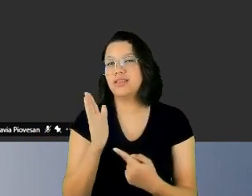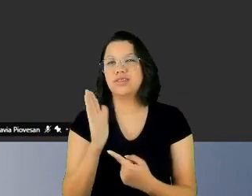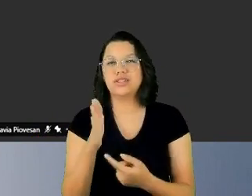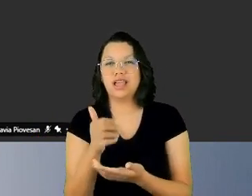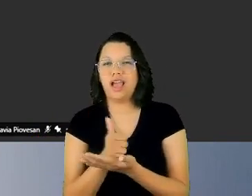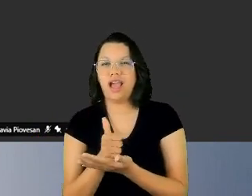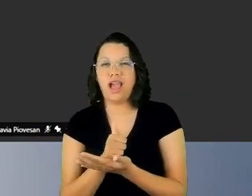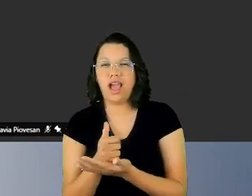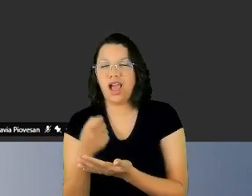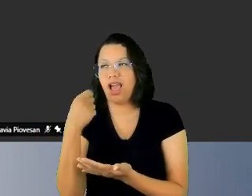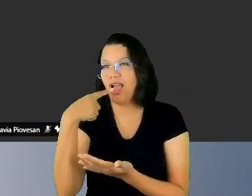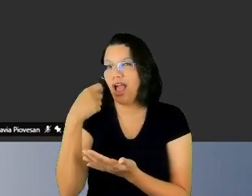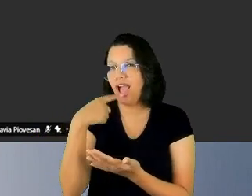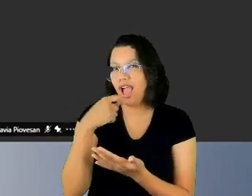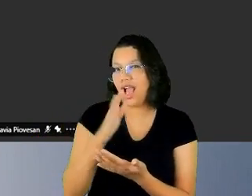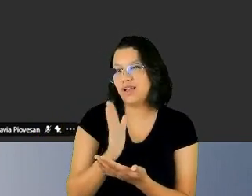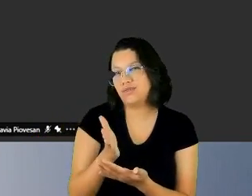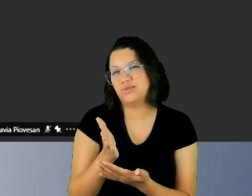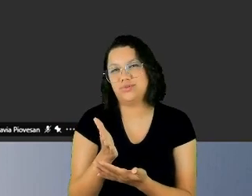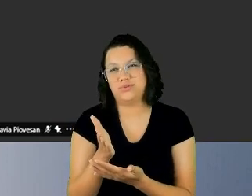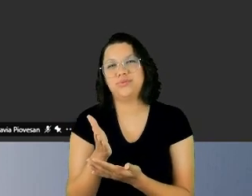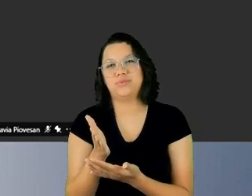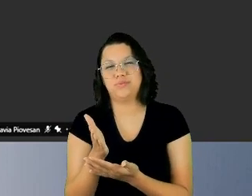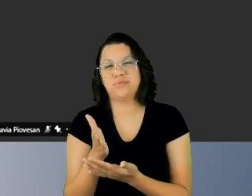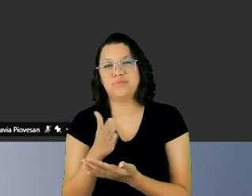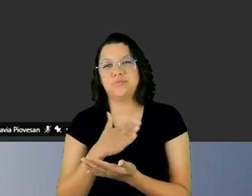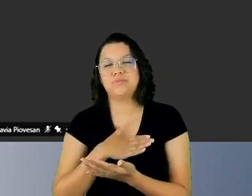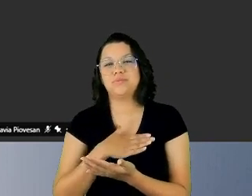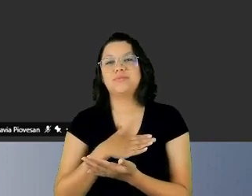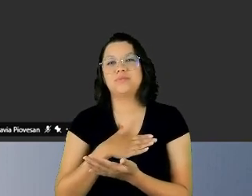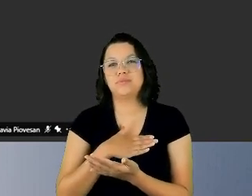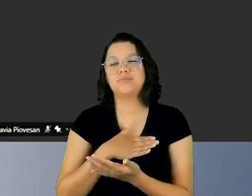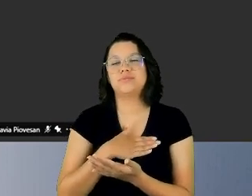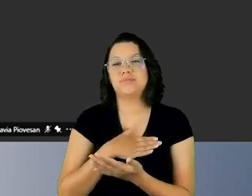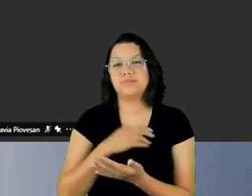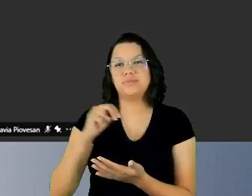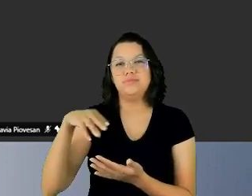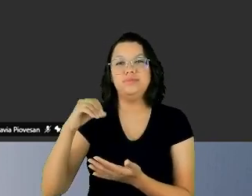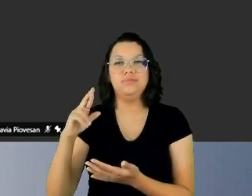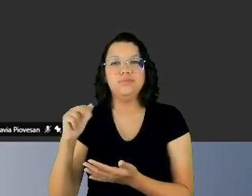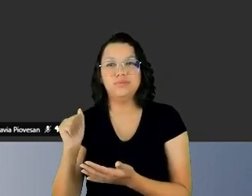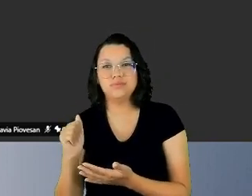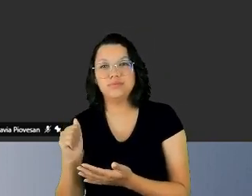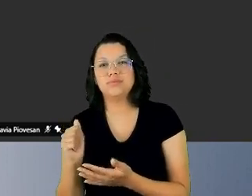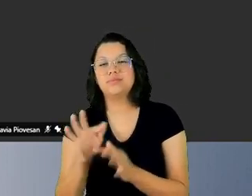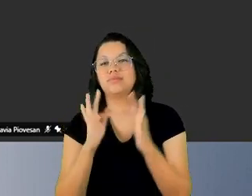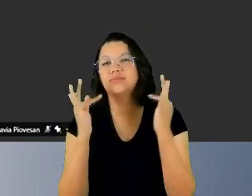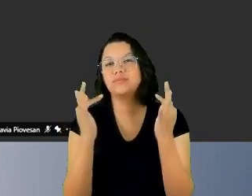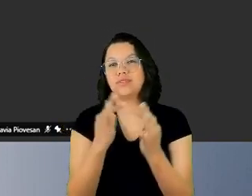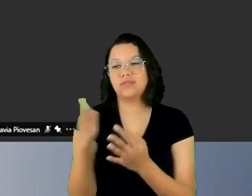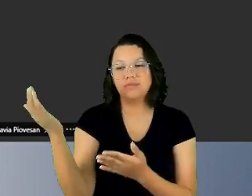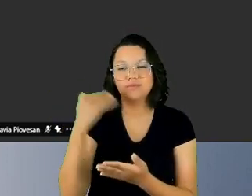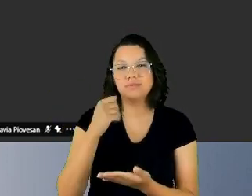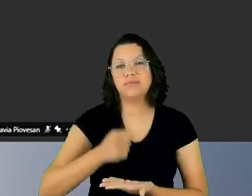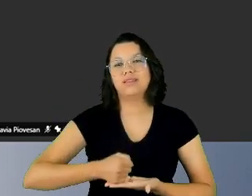minha nora veio para cá, para minha casa, para me dar um apoio, se tivesse alguma dificuldade com a nova plataforma e